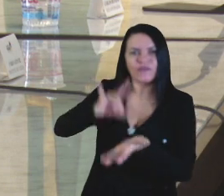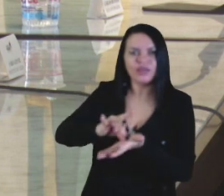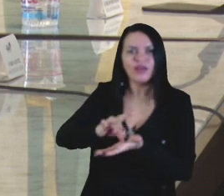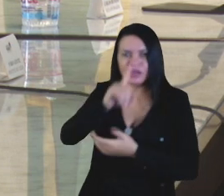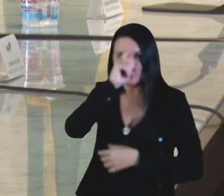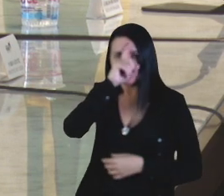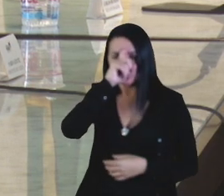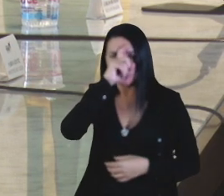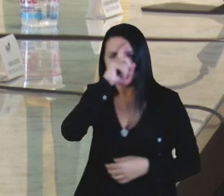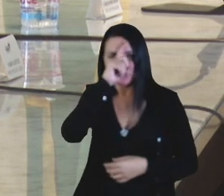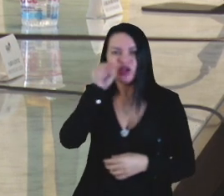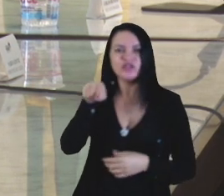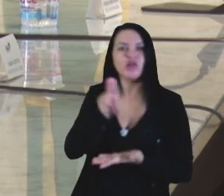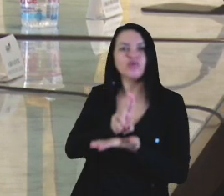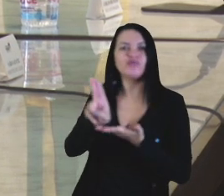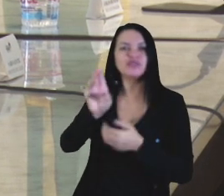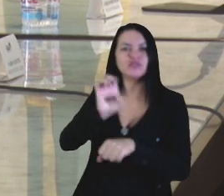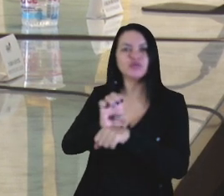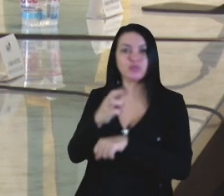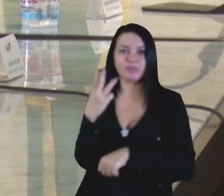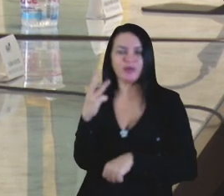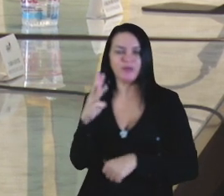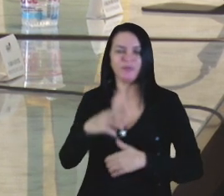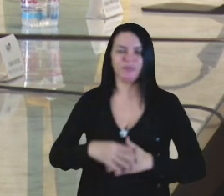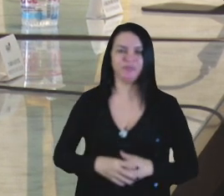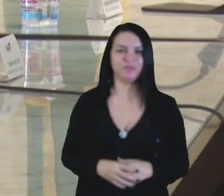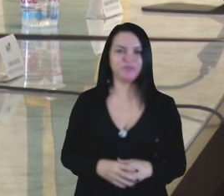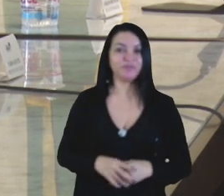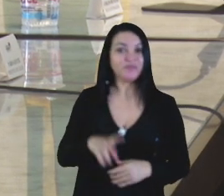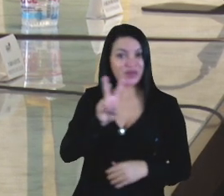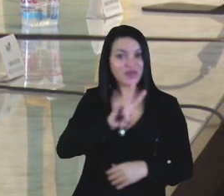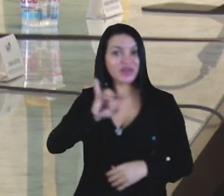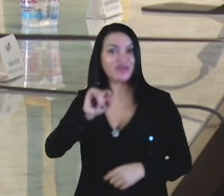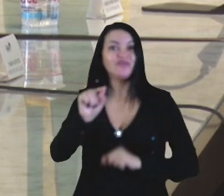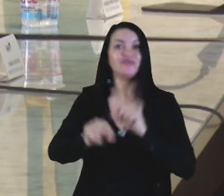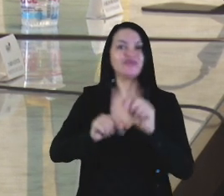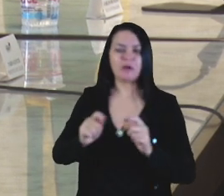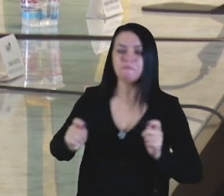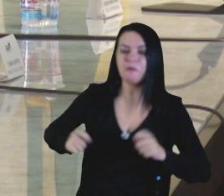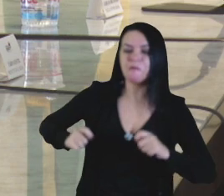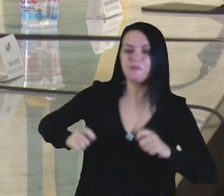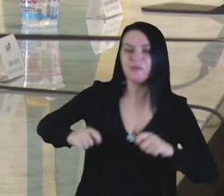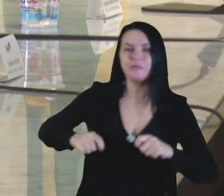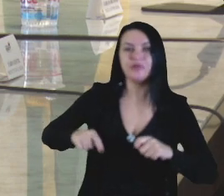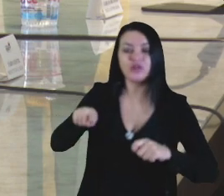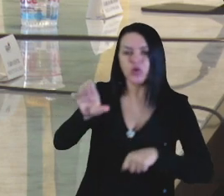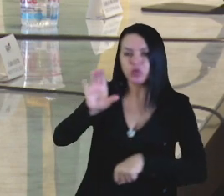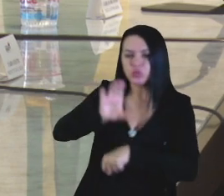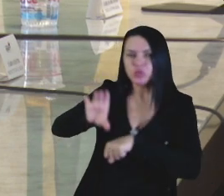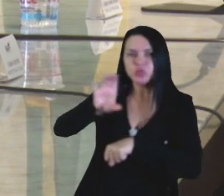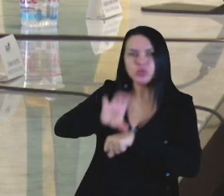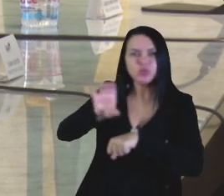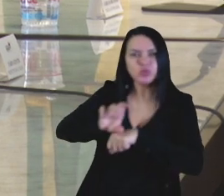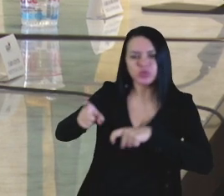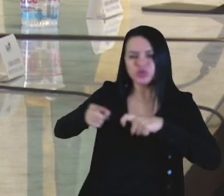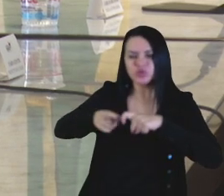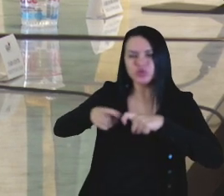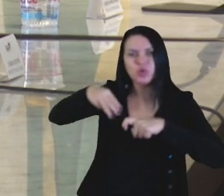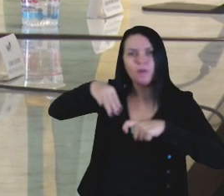desse hospital da Universidade Estadual do Maranhão, que irá dar essa possibilidade de um curso bem mais